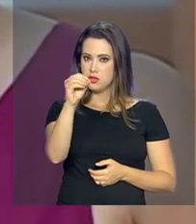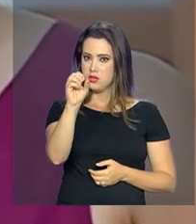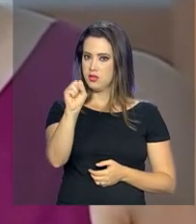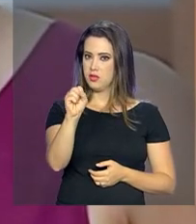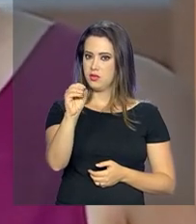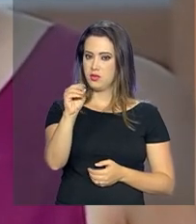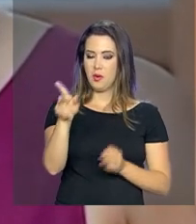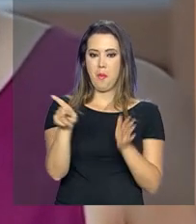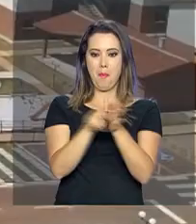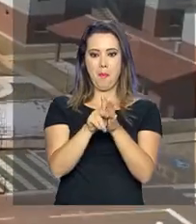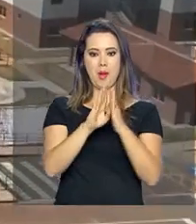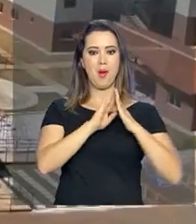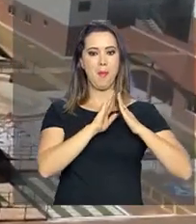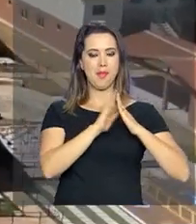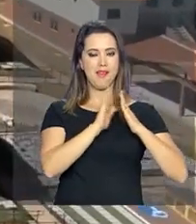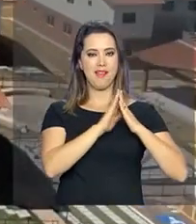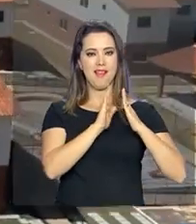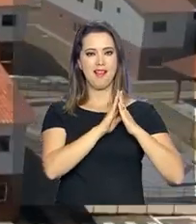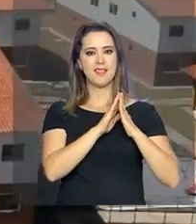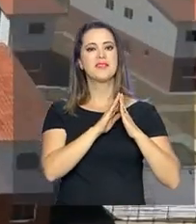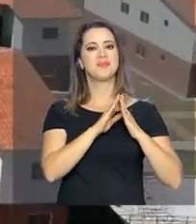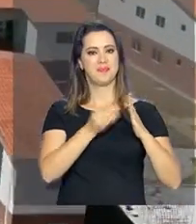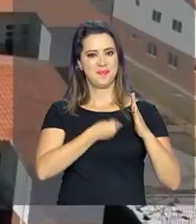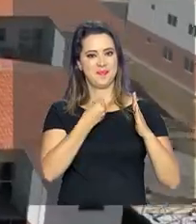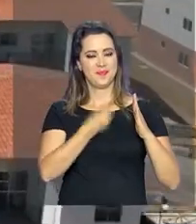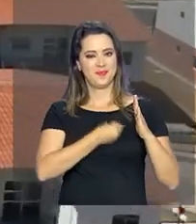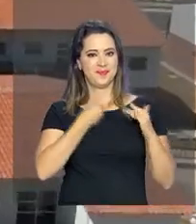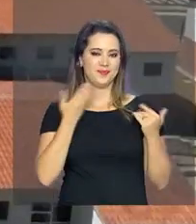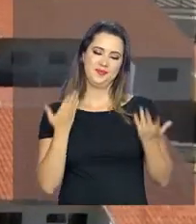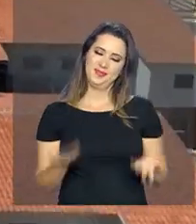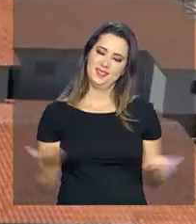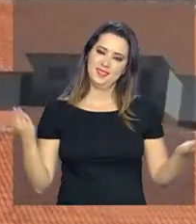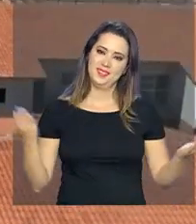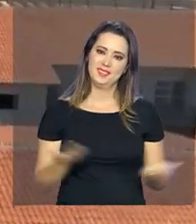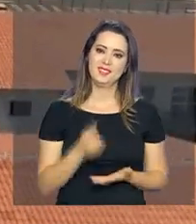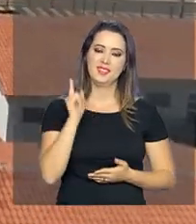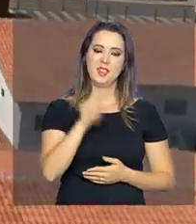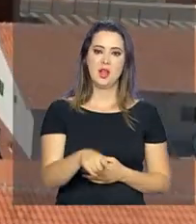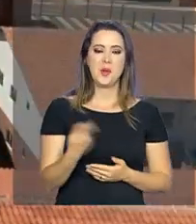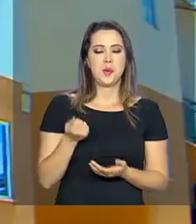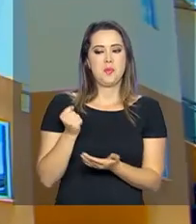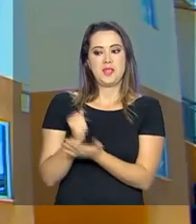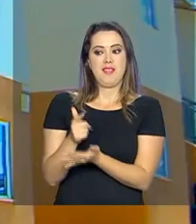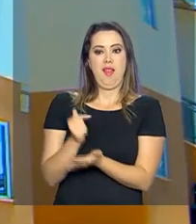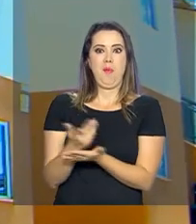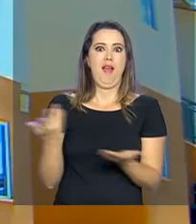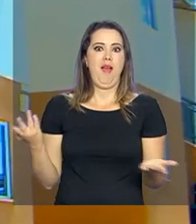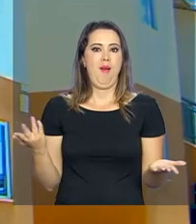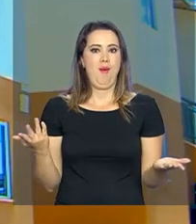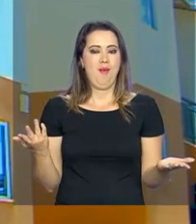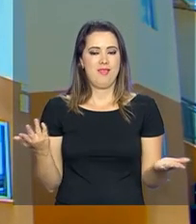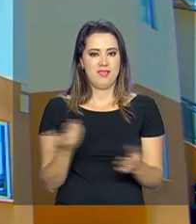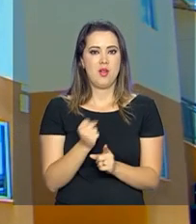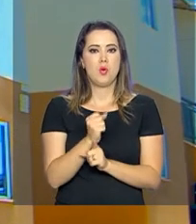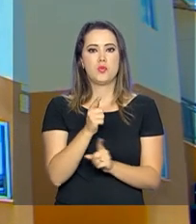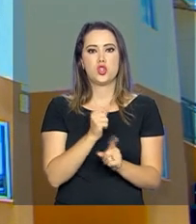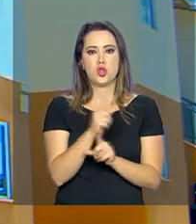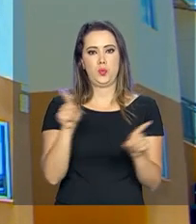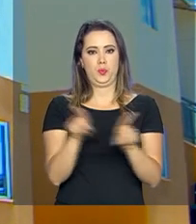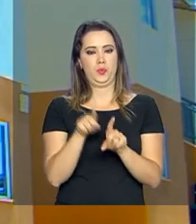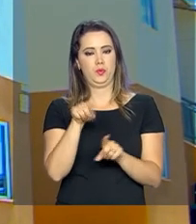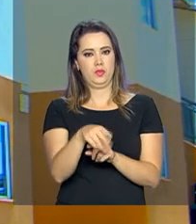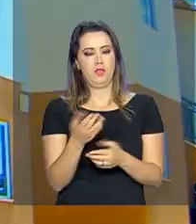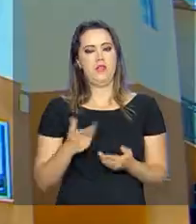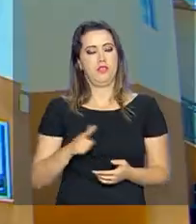a chave da casa própria pelo programa Minha Casa Minha Vida. Agora, sem pagar aluguel, Lúcia conta que vai sobrar dinheiro para